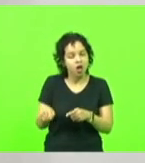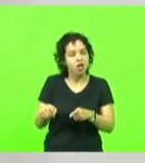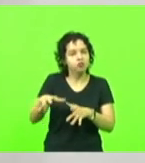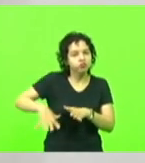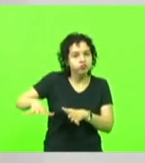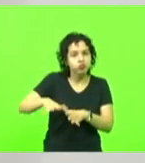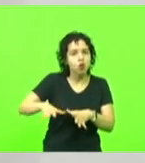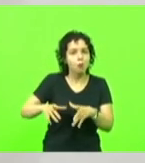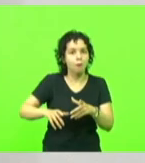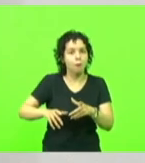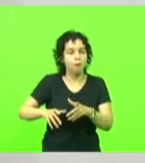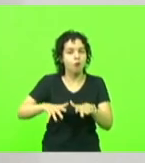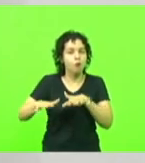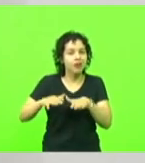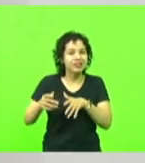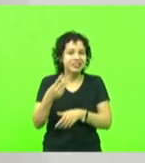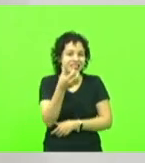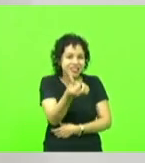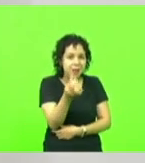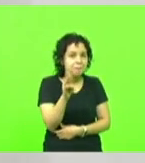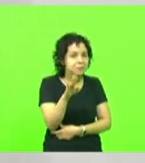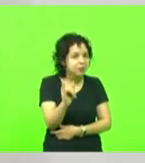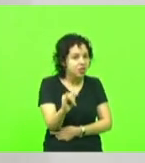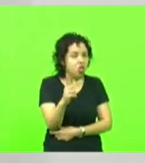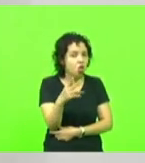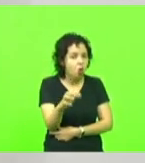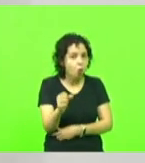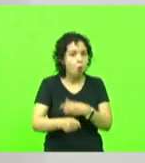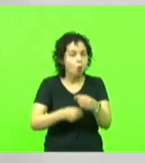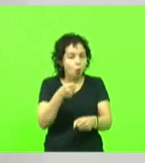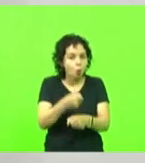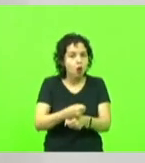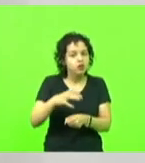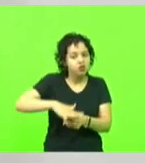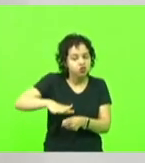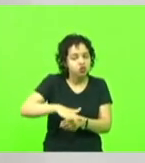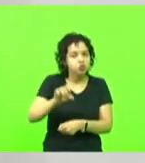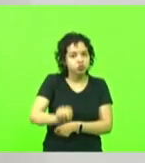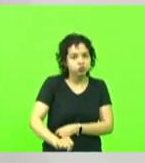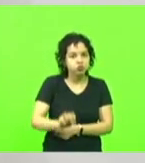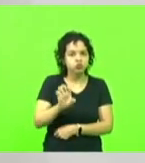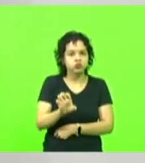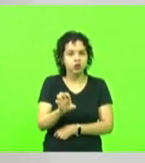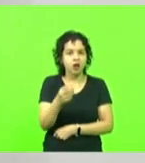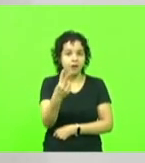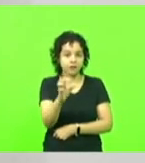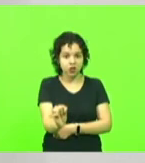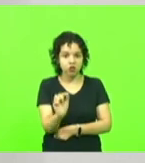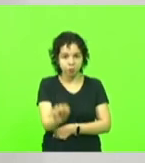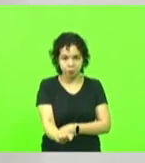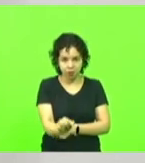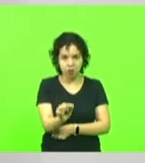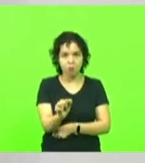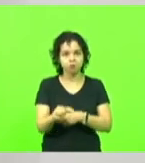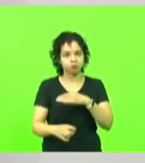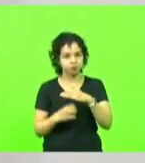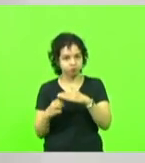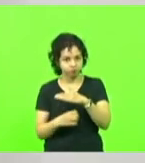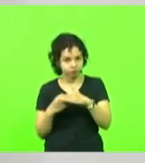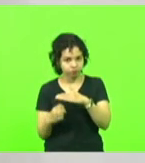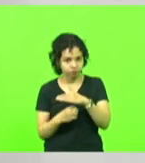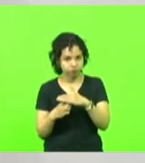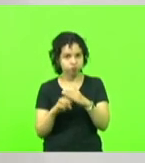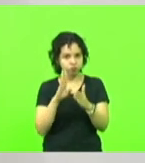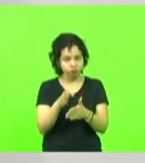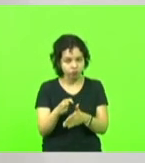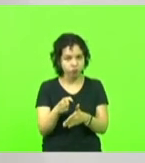por ano na economia da região sul do nosso Estado e responde por cerca de 20 mil empregos diretos e indiretos. Através do